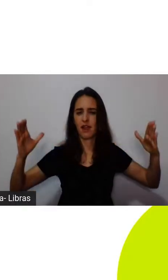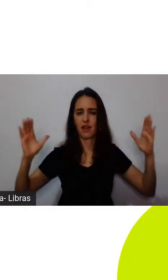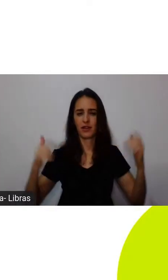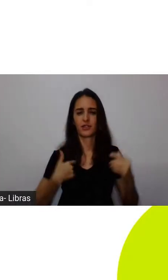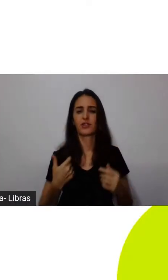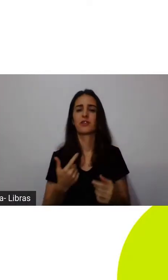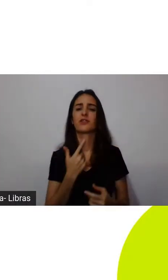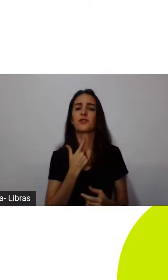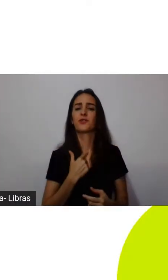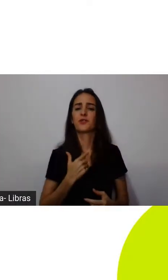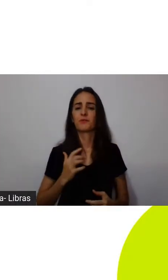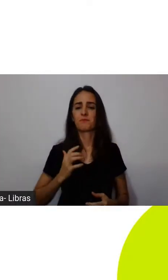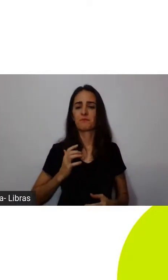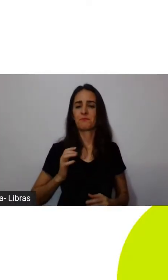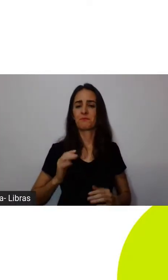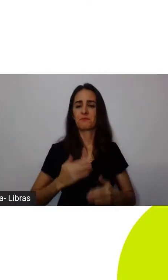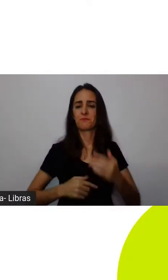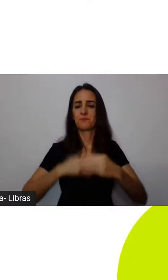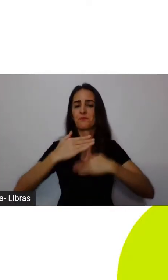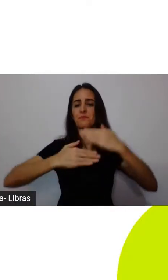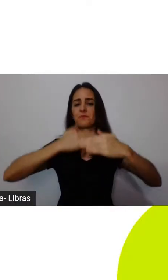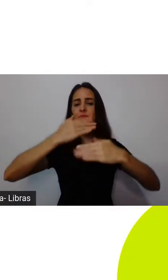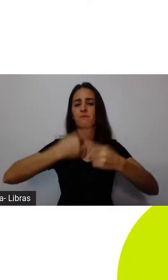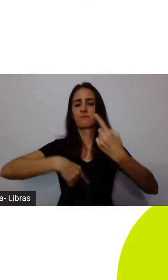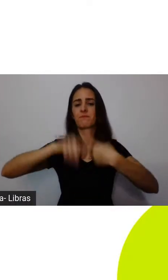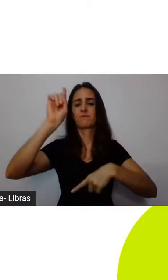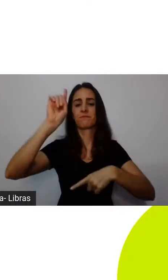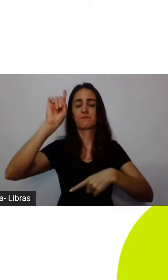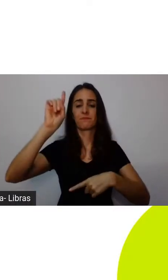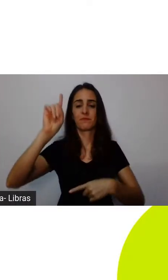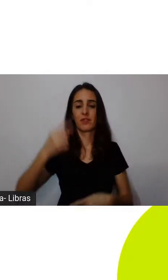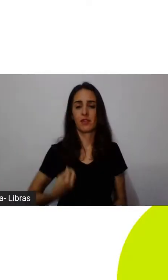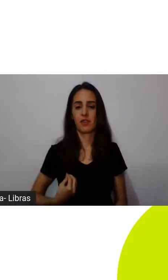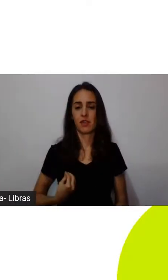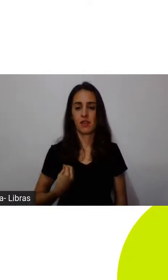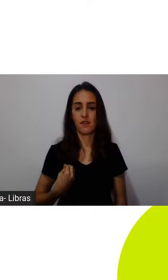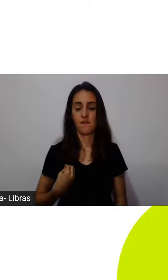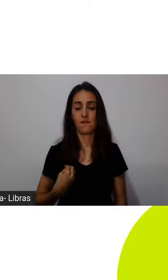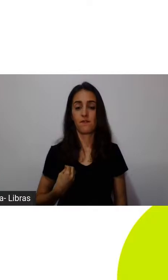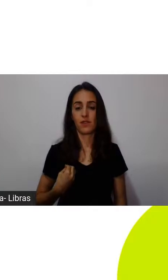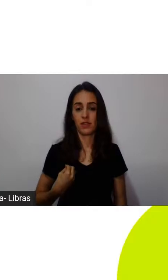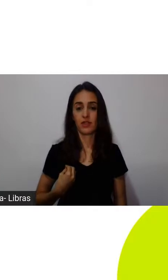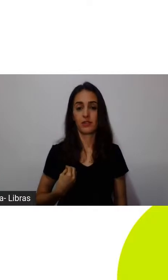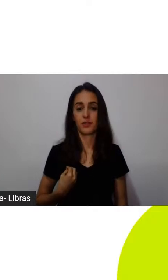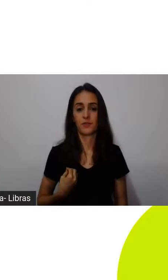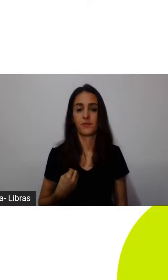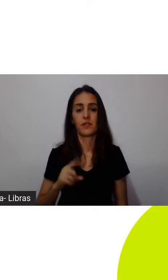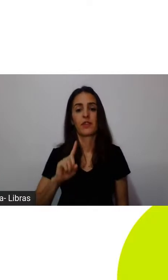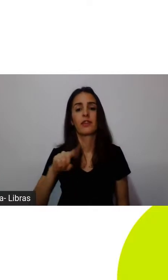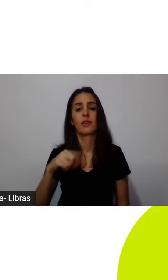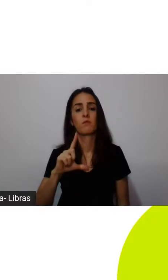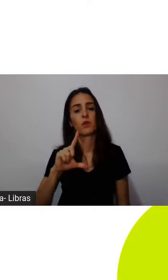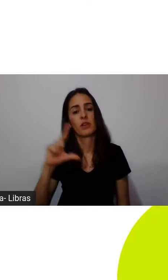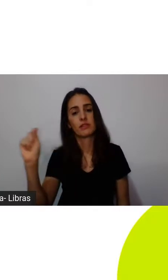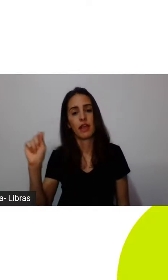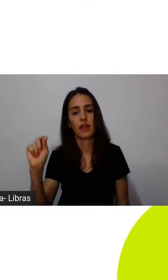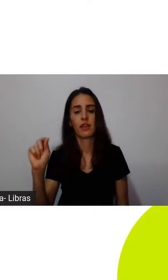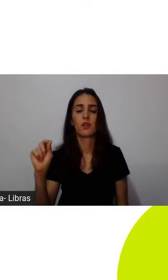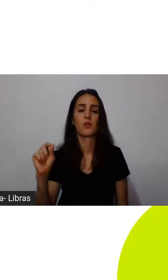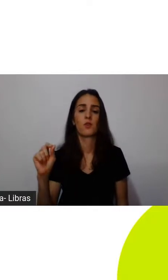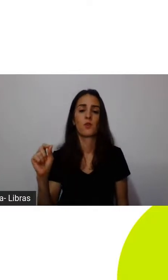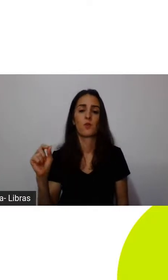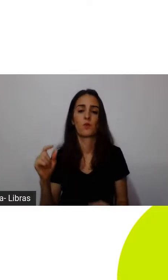subir de vida, né? E ele queria ter aquela vidinha, mesmo depois que ele sai da casa, grande, que ele vai para um